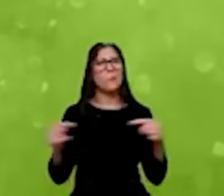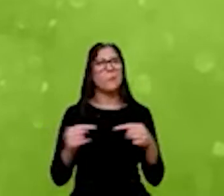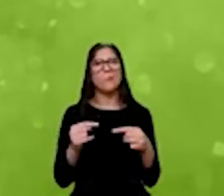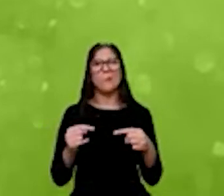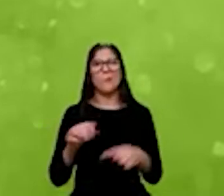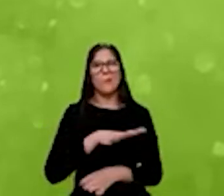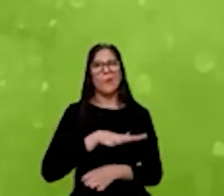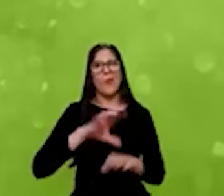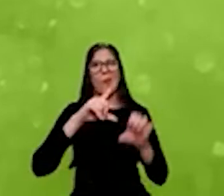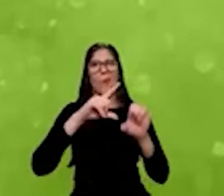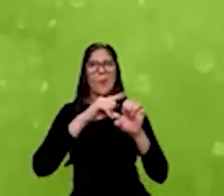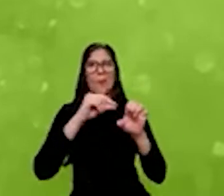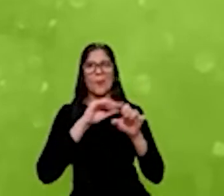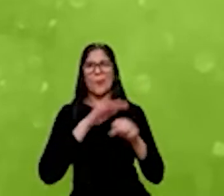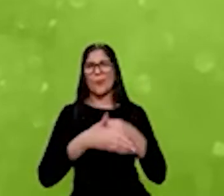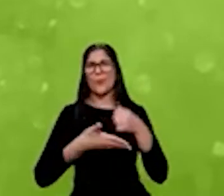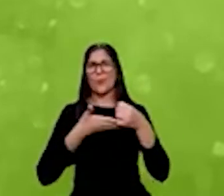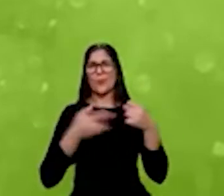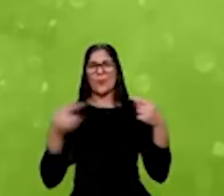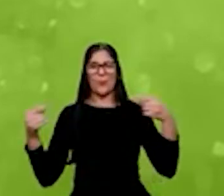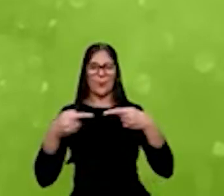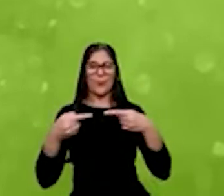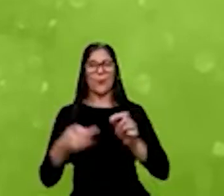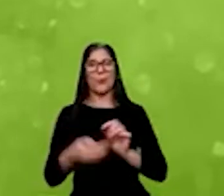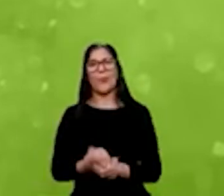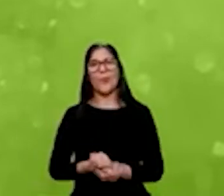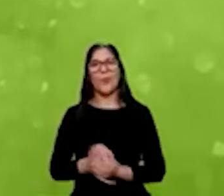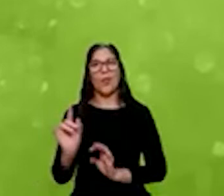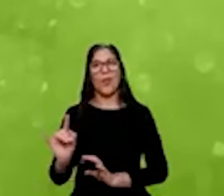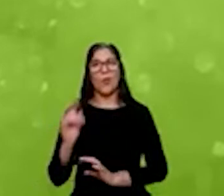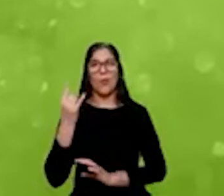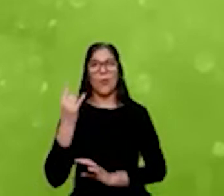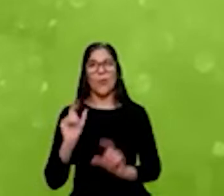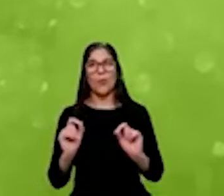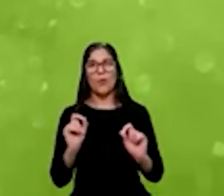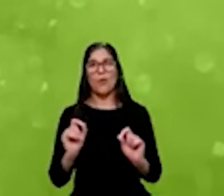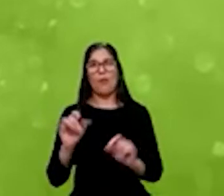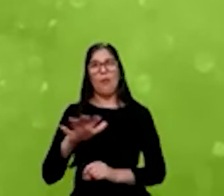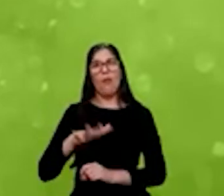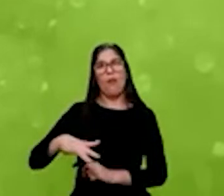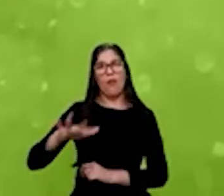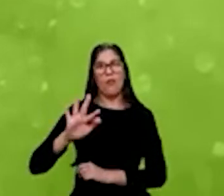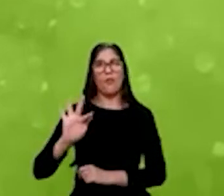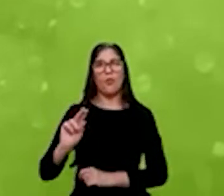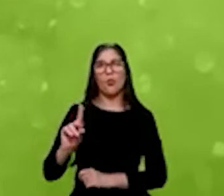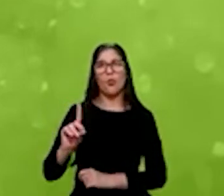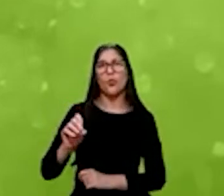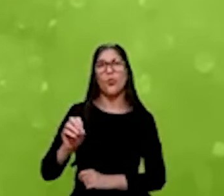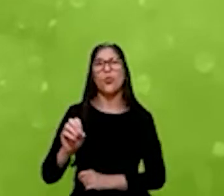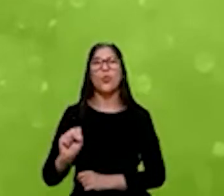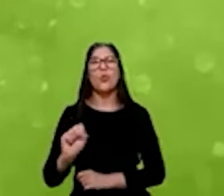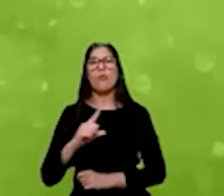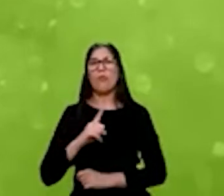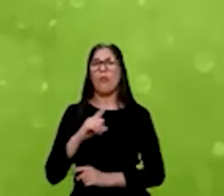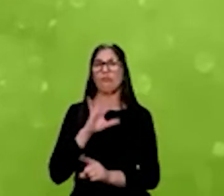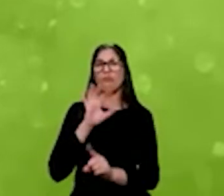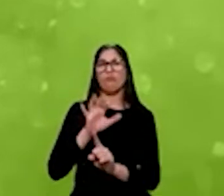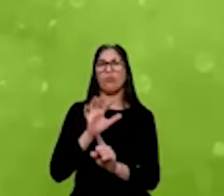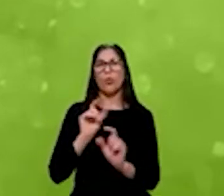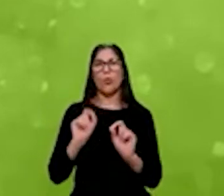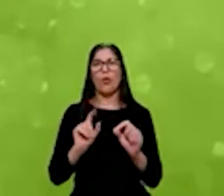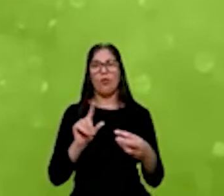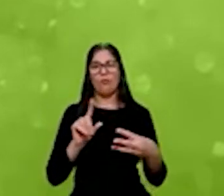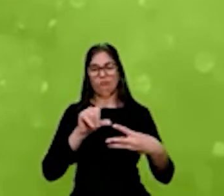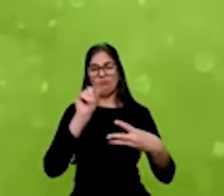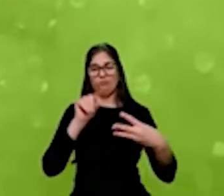sustentável. A nossa última chamada de fundos, de fundos de impacto, a gente selecionou três fundos,